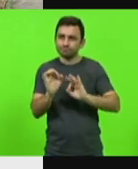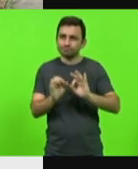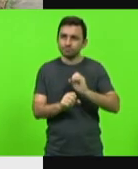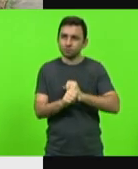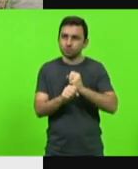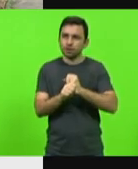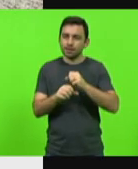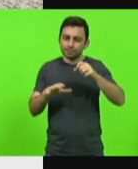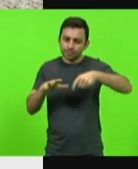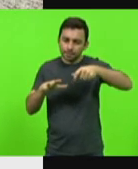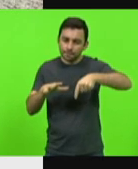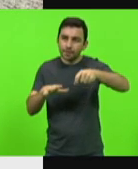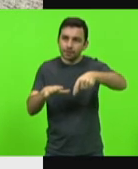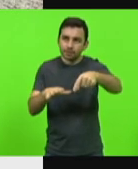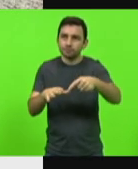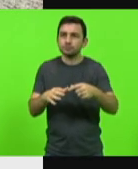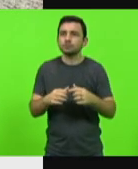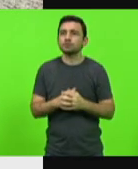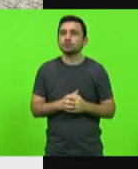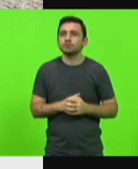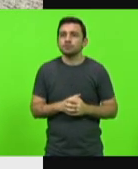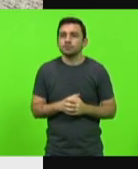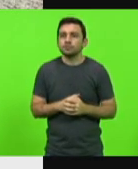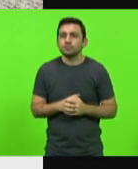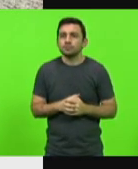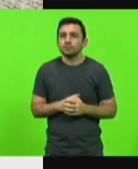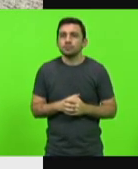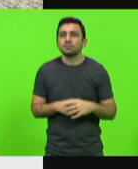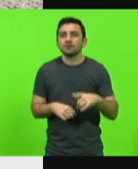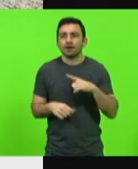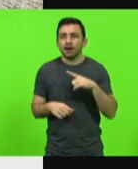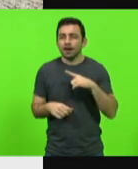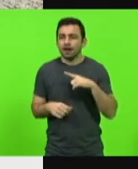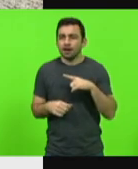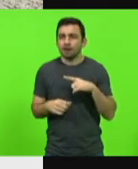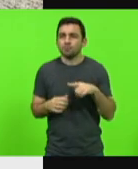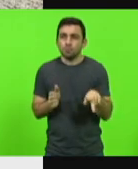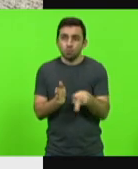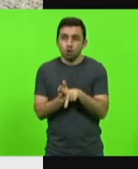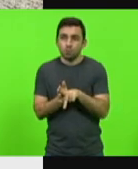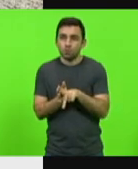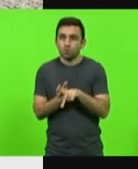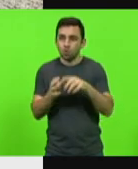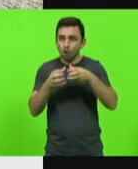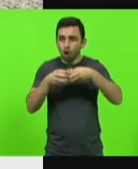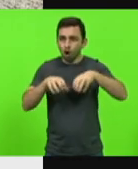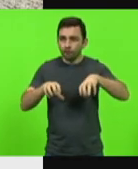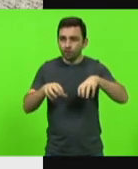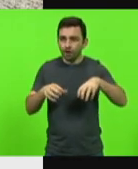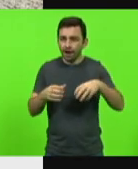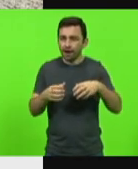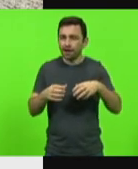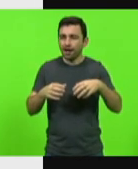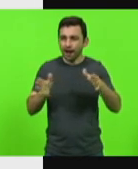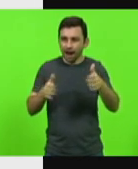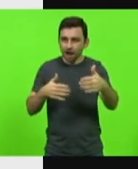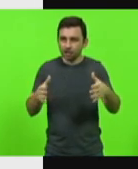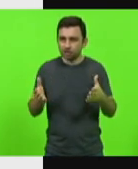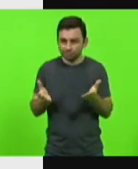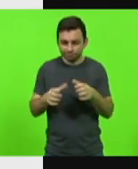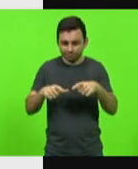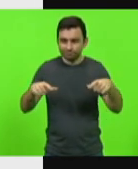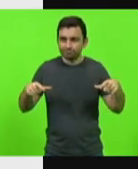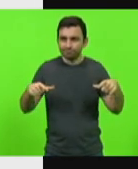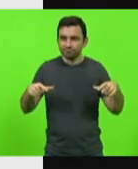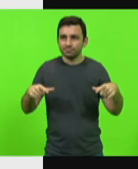sementeira. Aqui, com uma caixa de ovos, a produção de novas mudas, a sementeira.